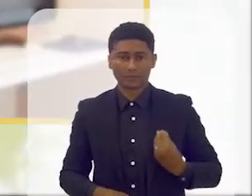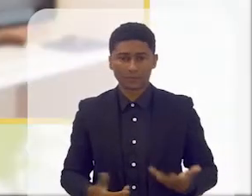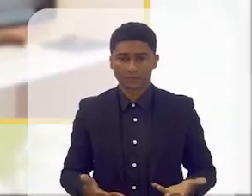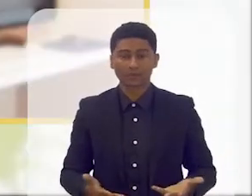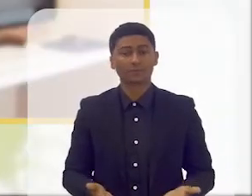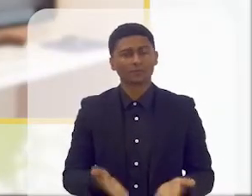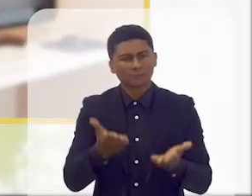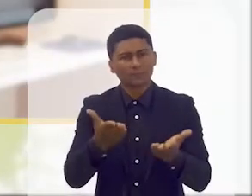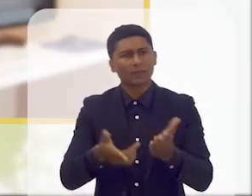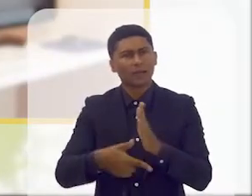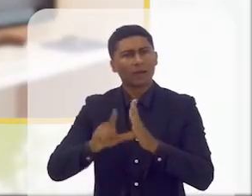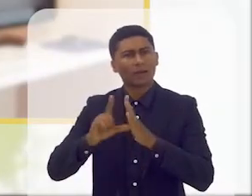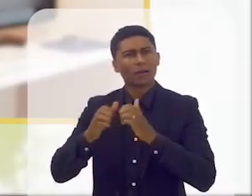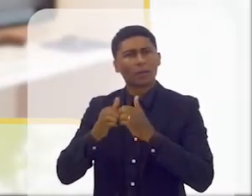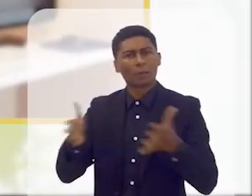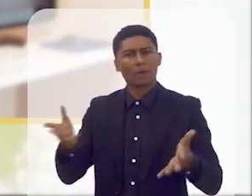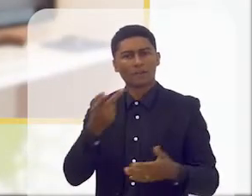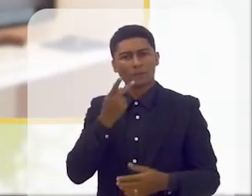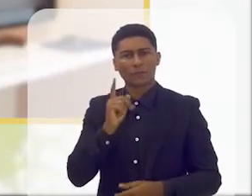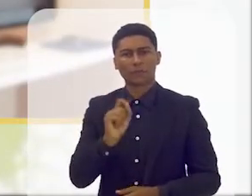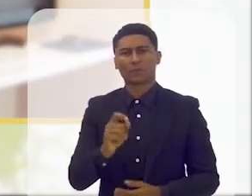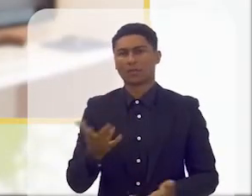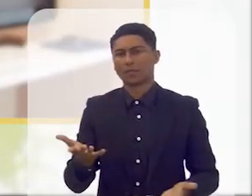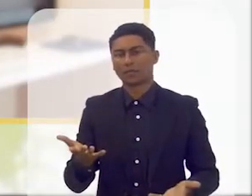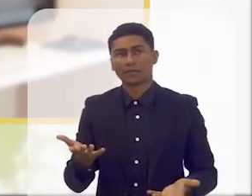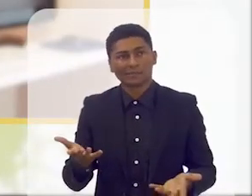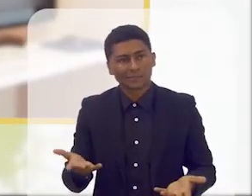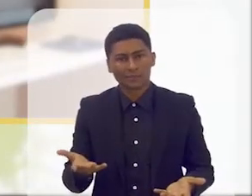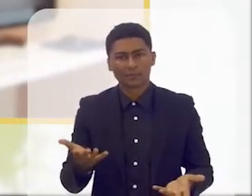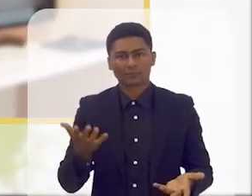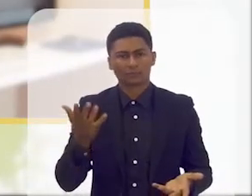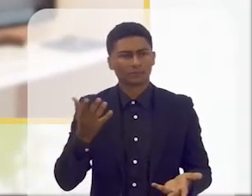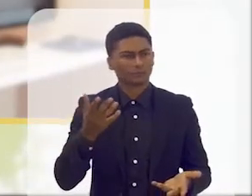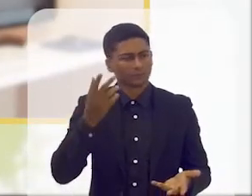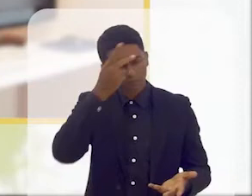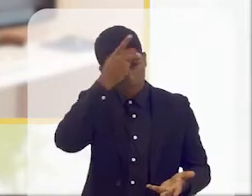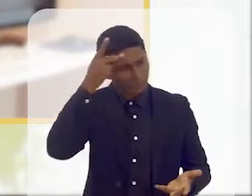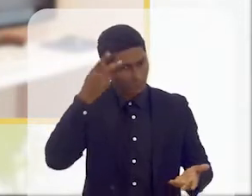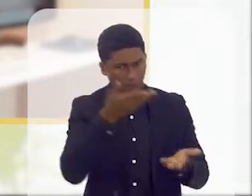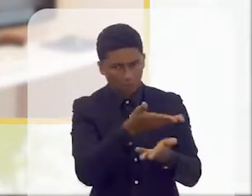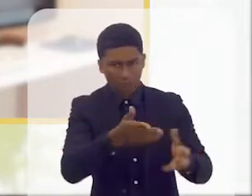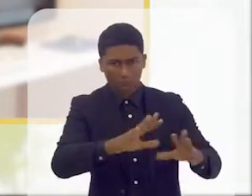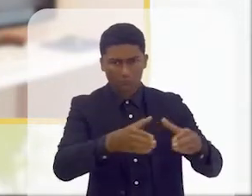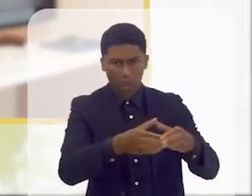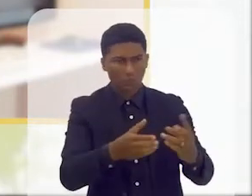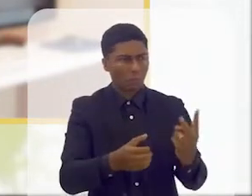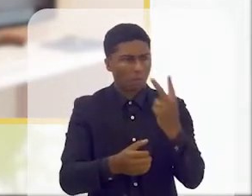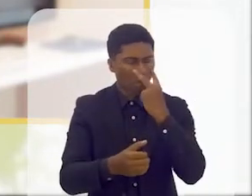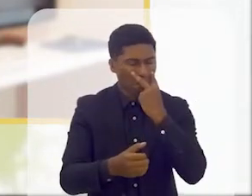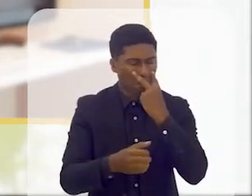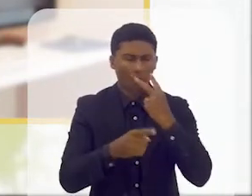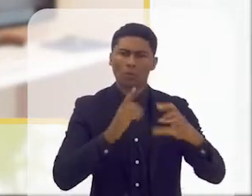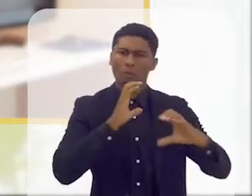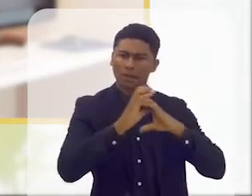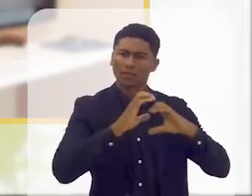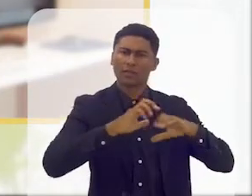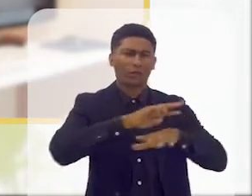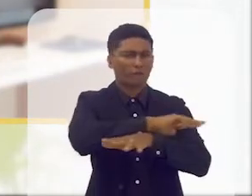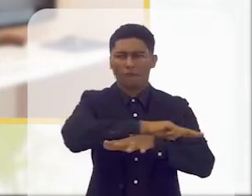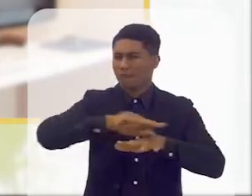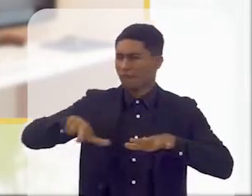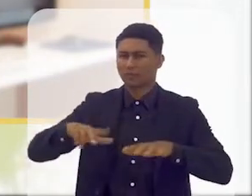a senhora começou falando, ah, aquele que não consegue enxergar, há várias formas de comunicação.